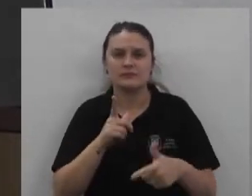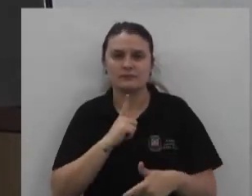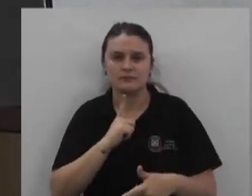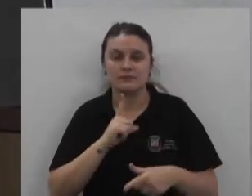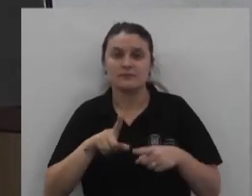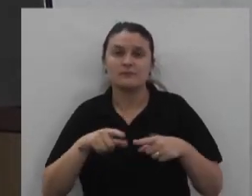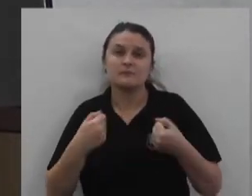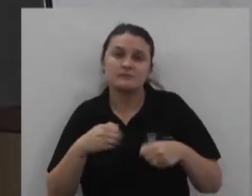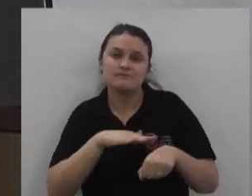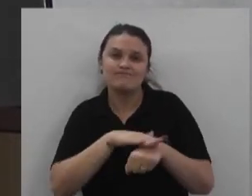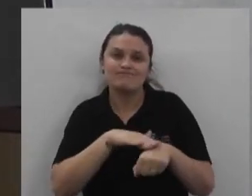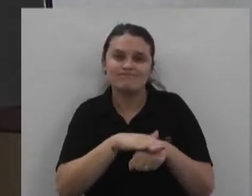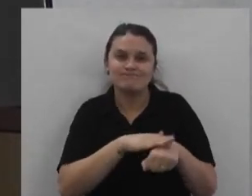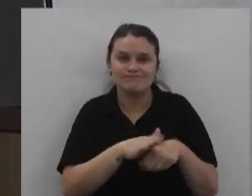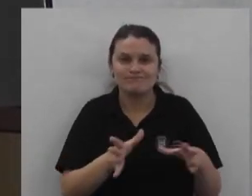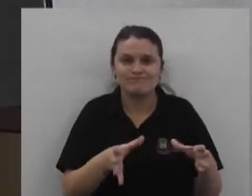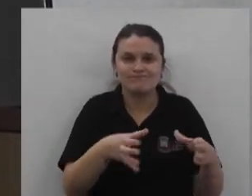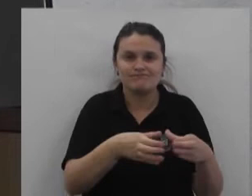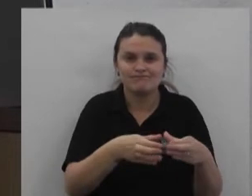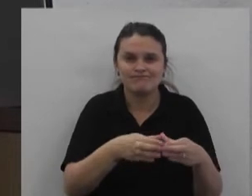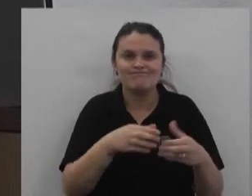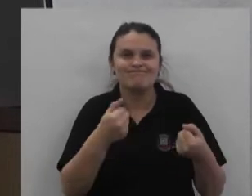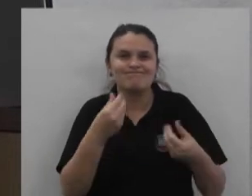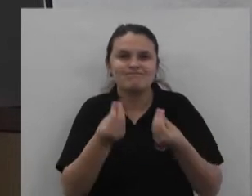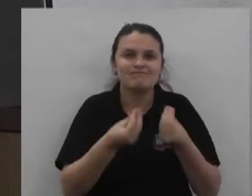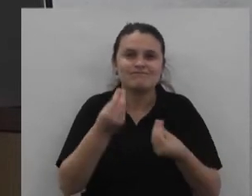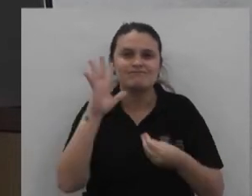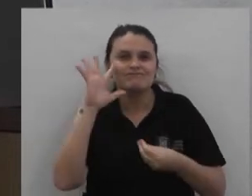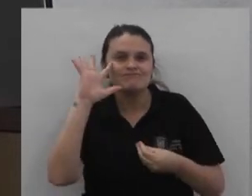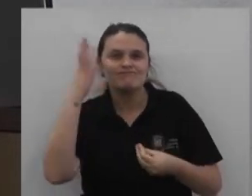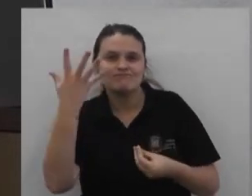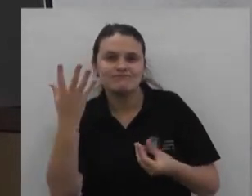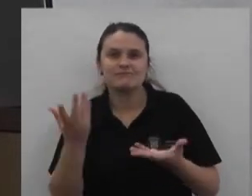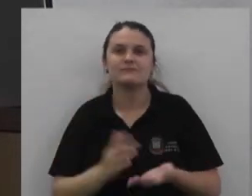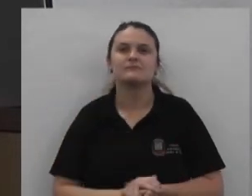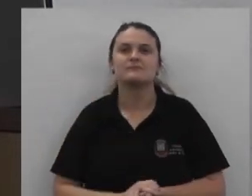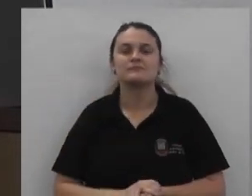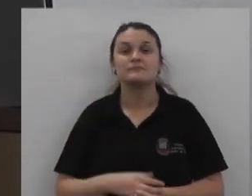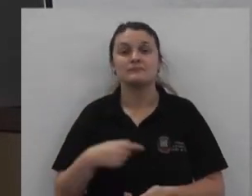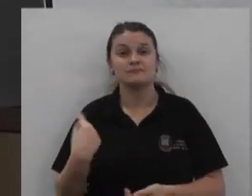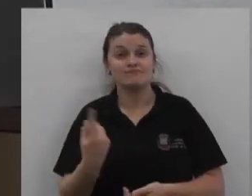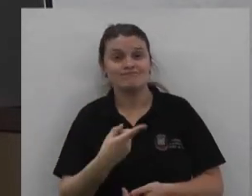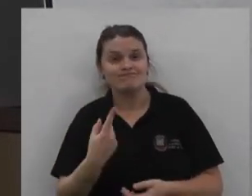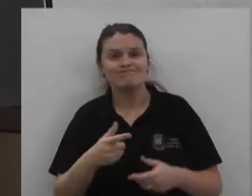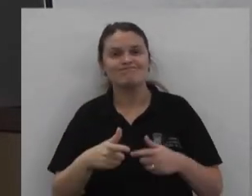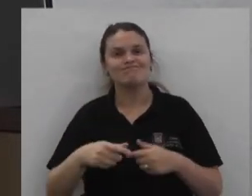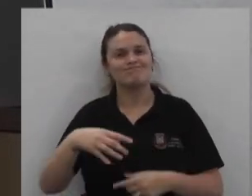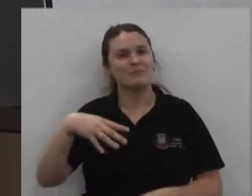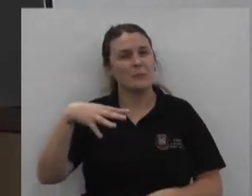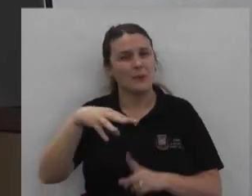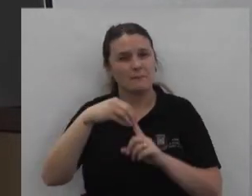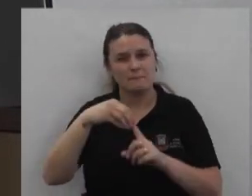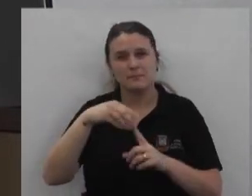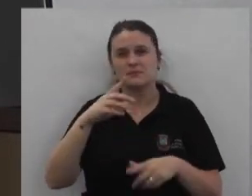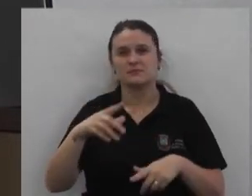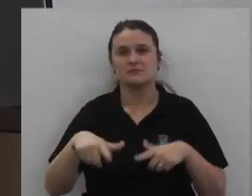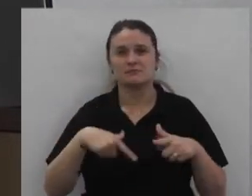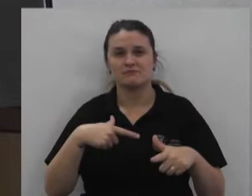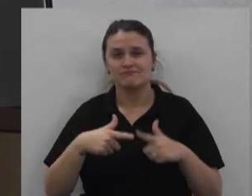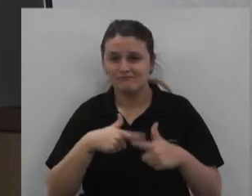E tem que conversar Com a classe Para resolver Para achar as soluções E o nosso grande problema Hoje